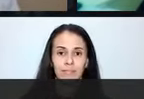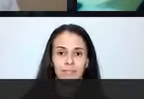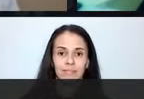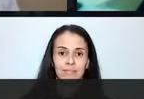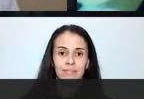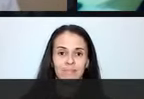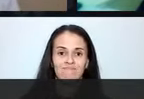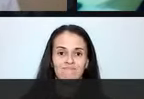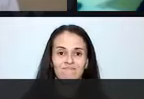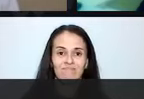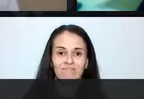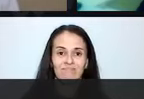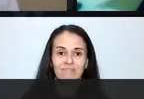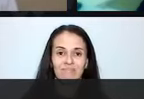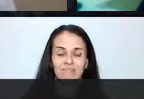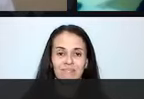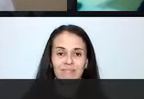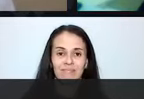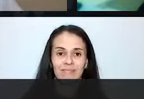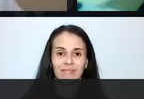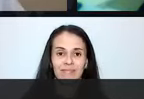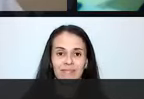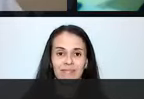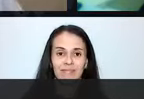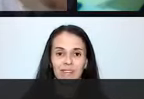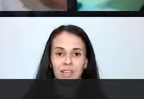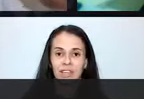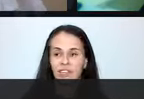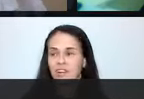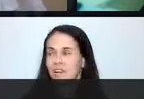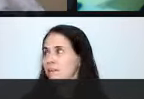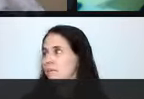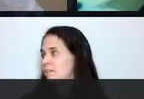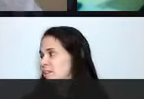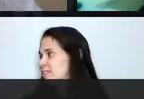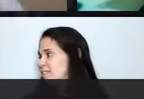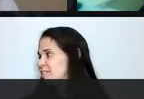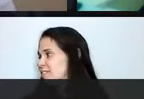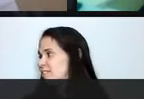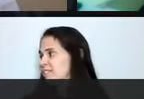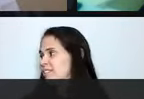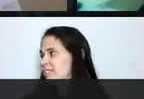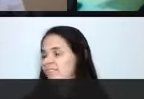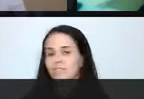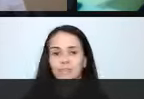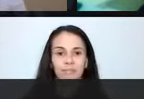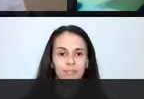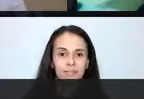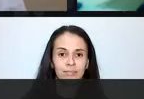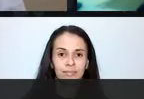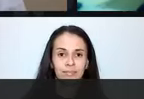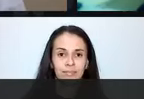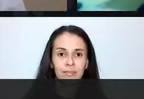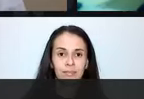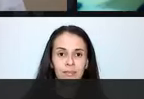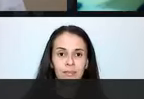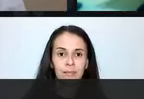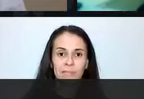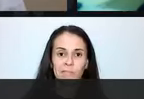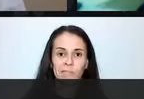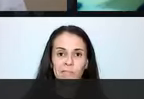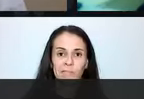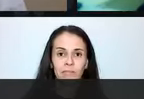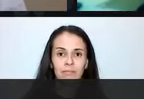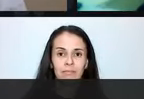no meu modo de ver, para que não tenhamos uma visão parcial da realidade, não se pode ver cortes orçamentários desvinculados das medidas do governo